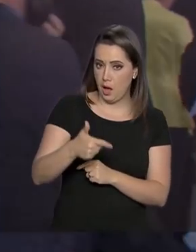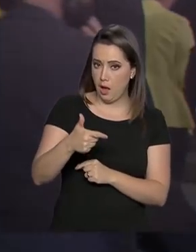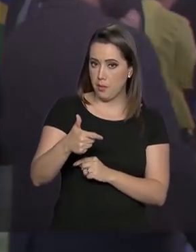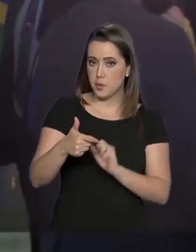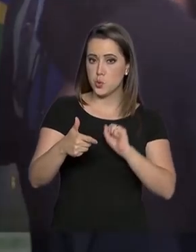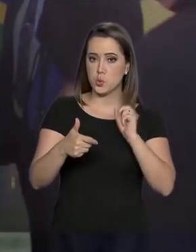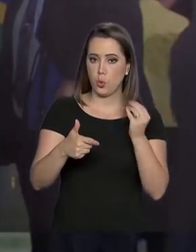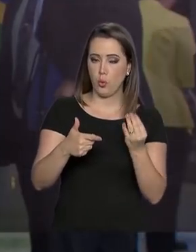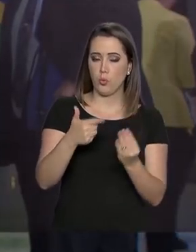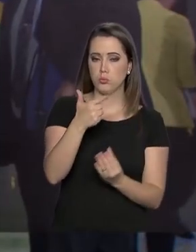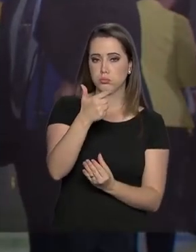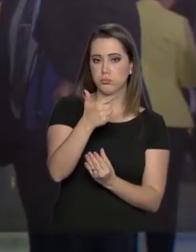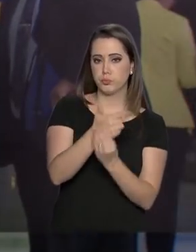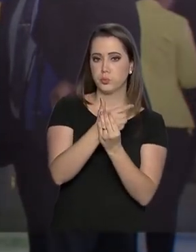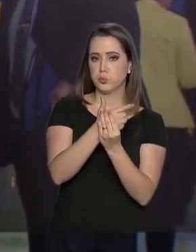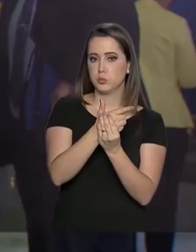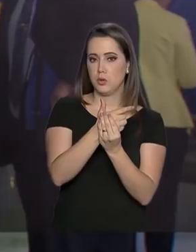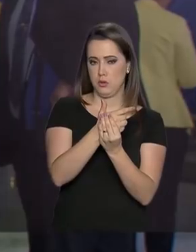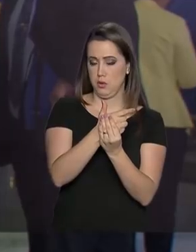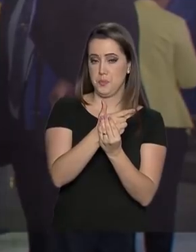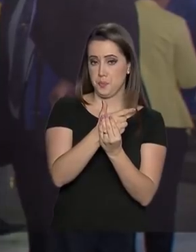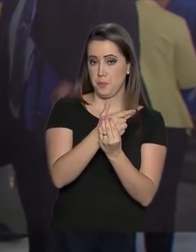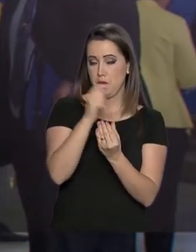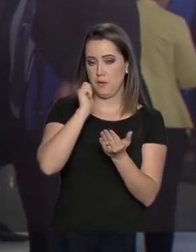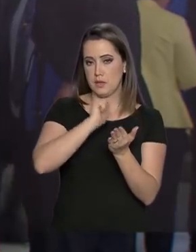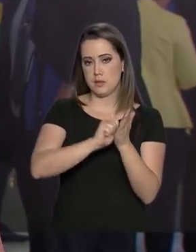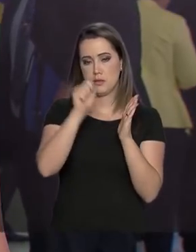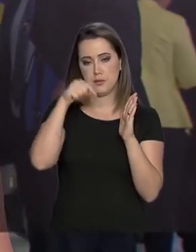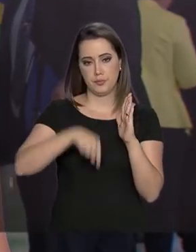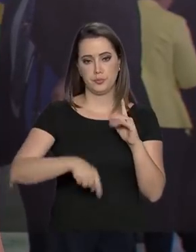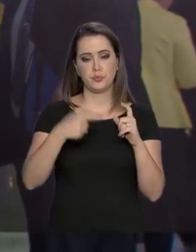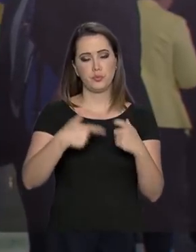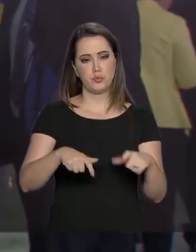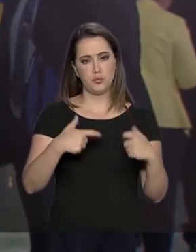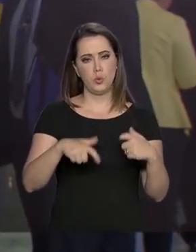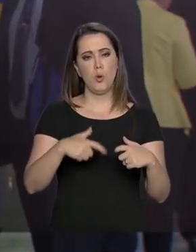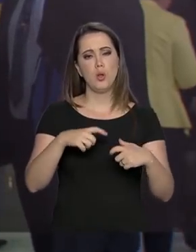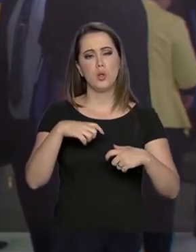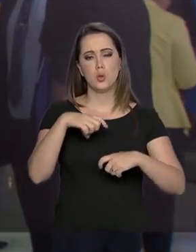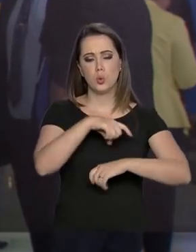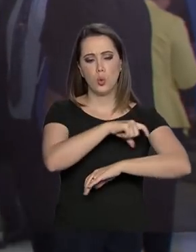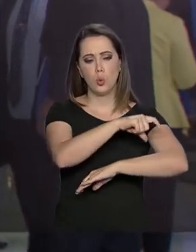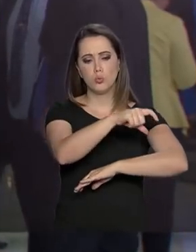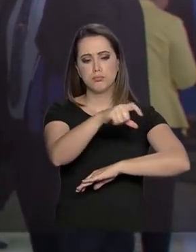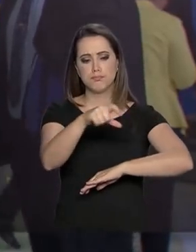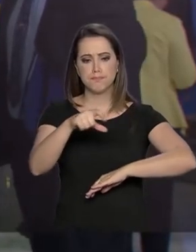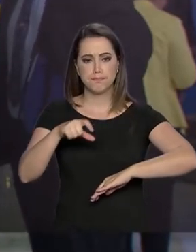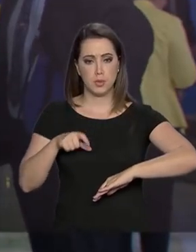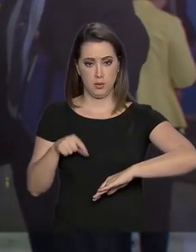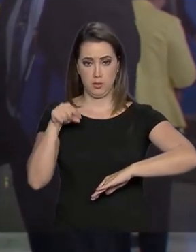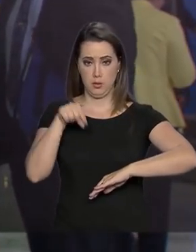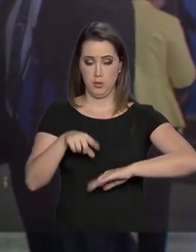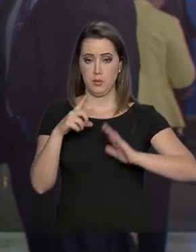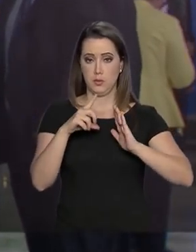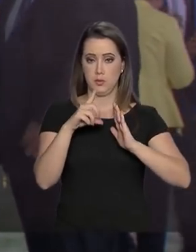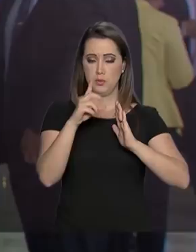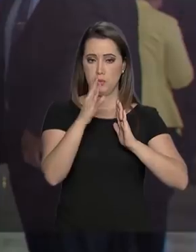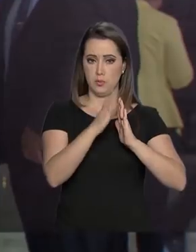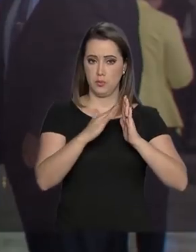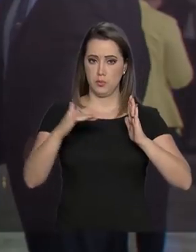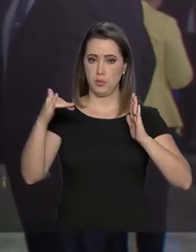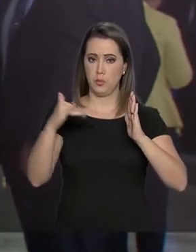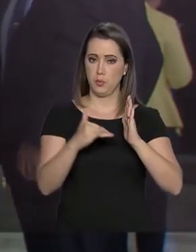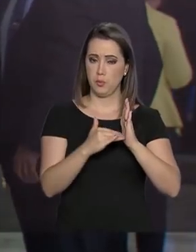assinado pelo presidente Jair Bolsonaro aqui no Salão Nobre do Palácio do Planalto. O texto é voltado a caçadores e